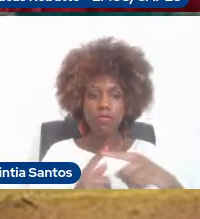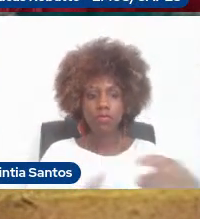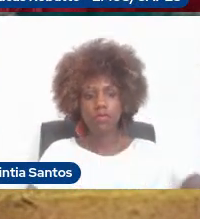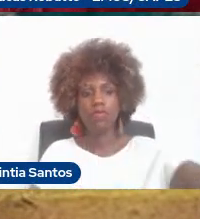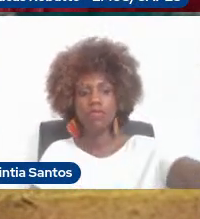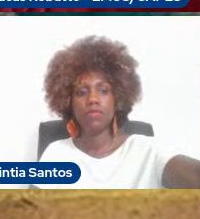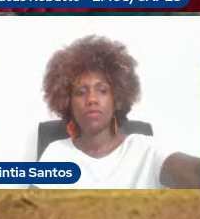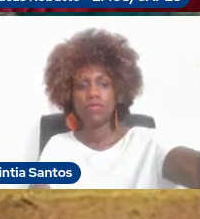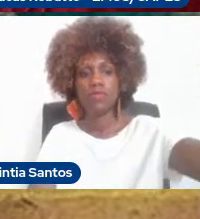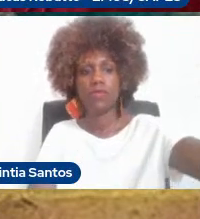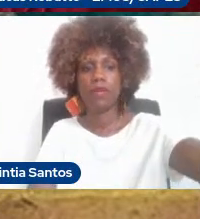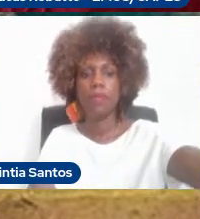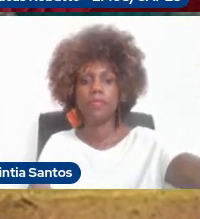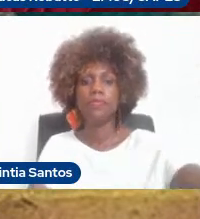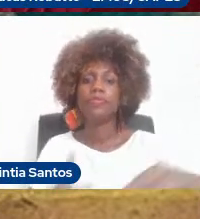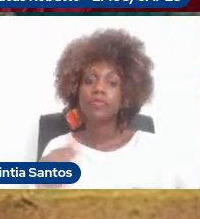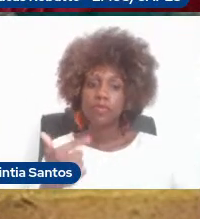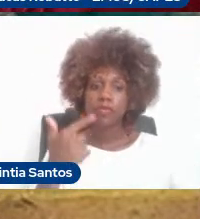Próximo slide.